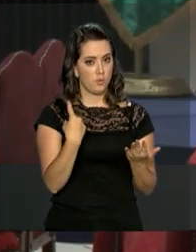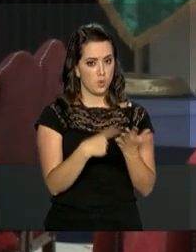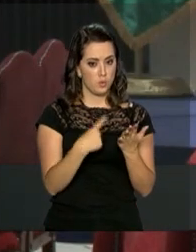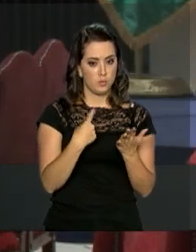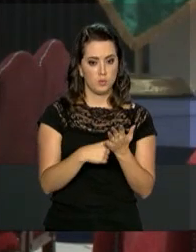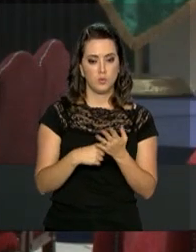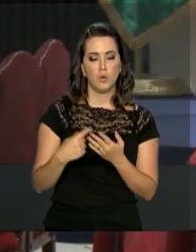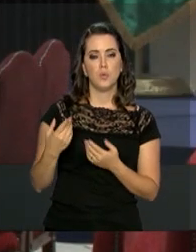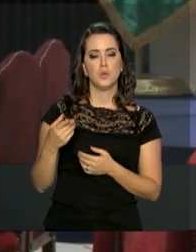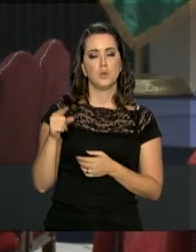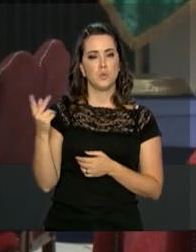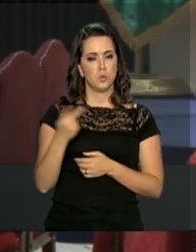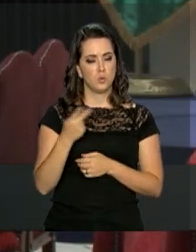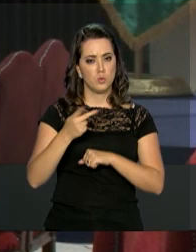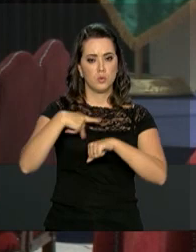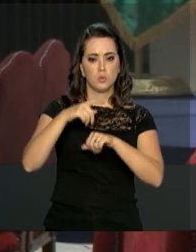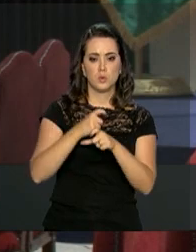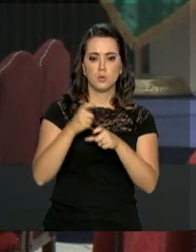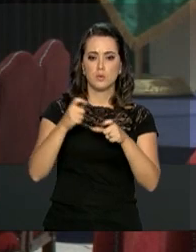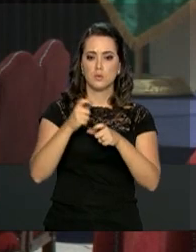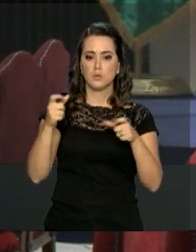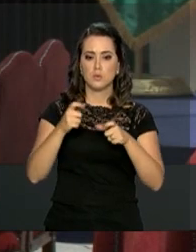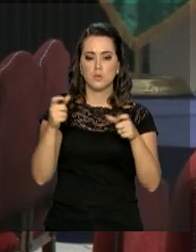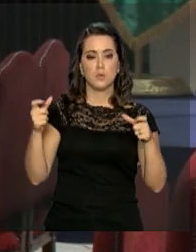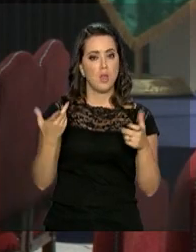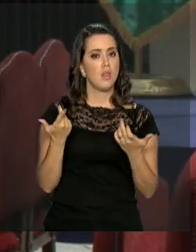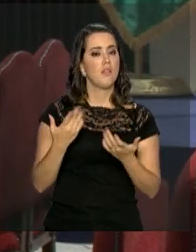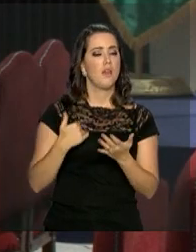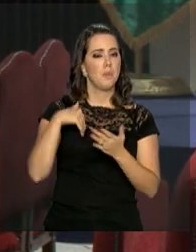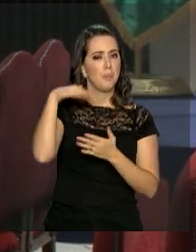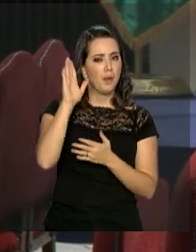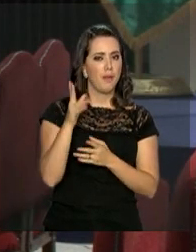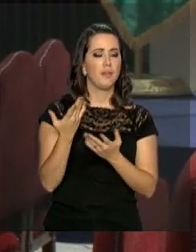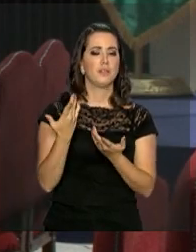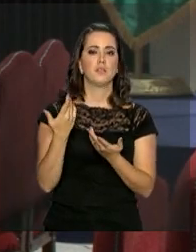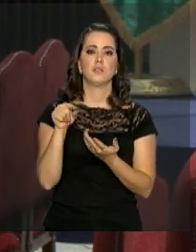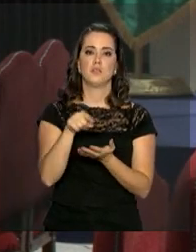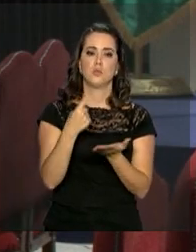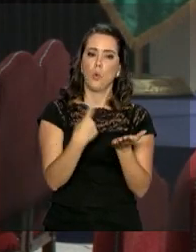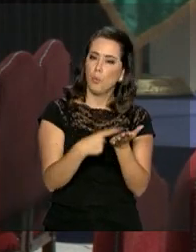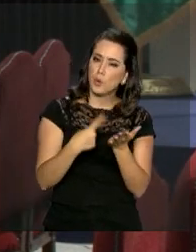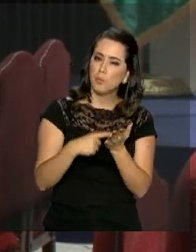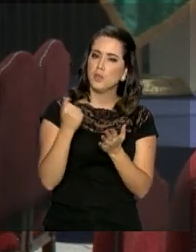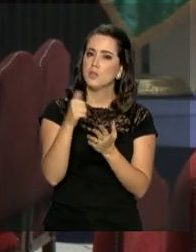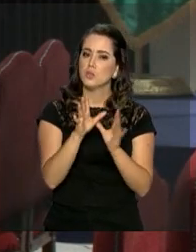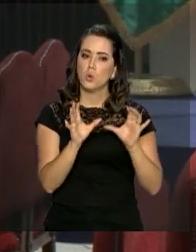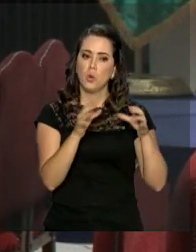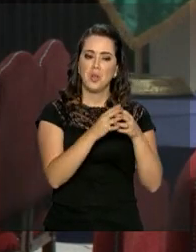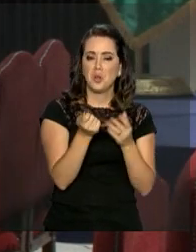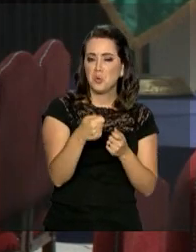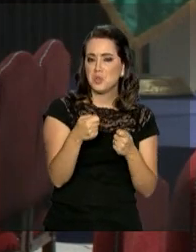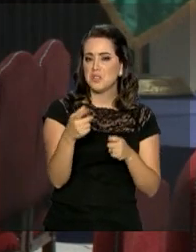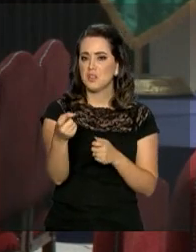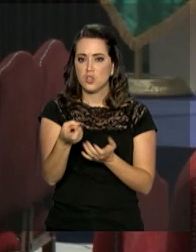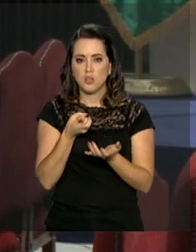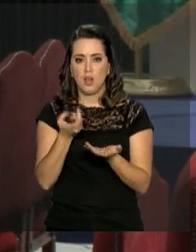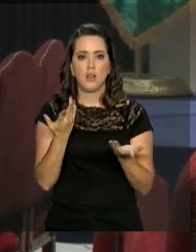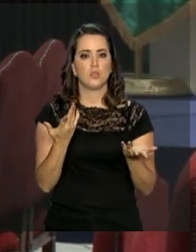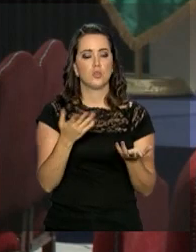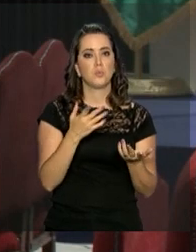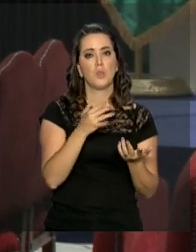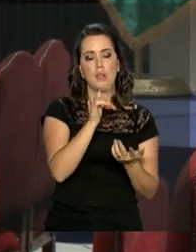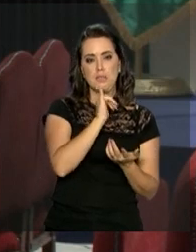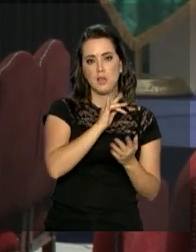países querem ampliar as relações em áreas que não envolvem taxas de comércio exterior. O uso de certificados de origem